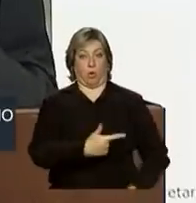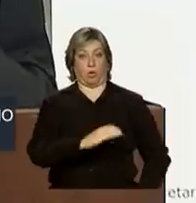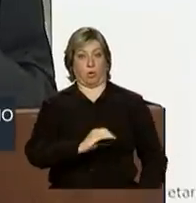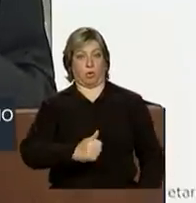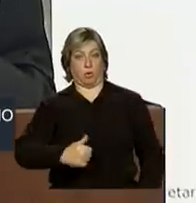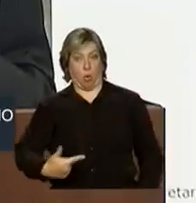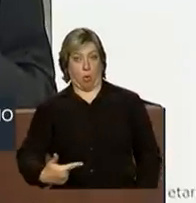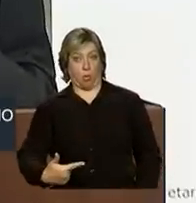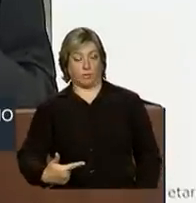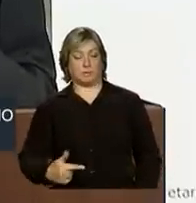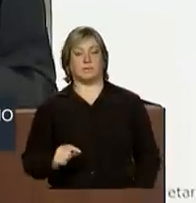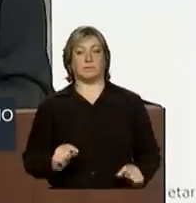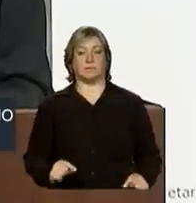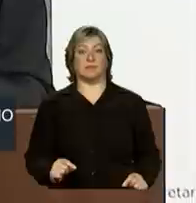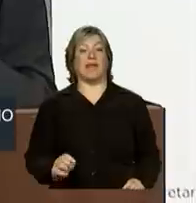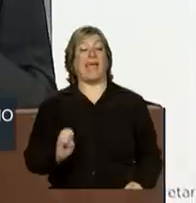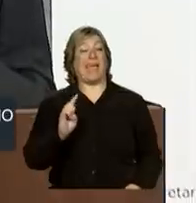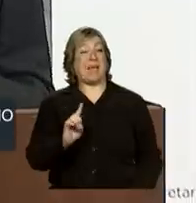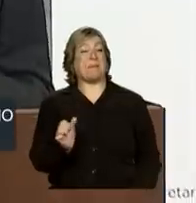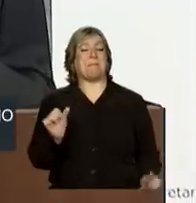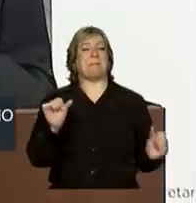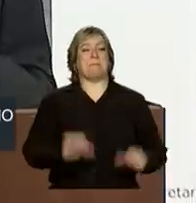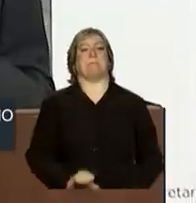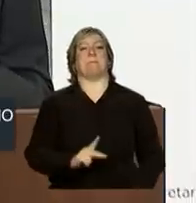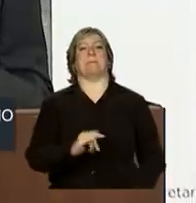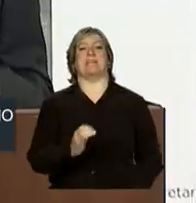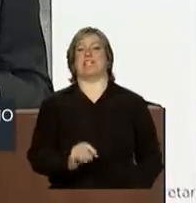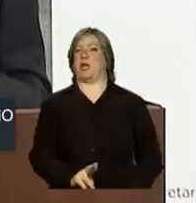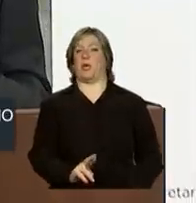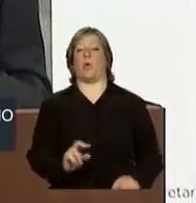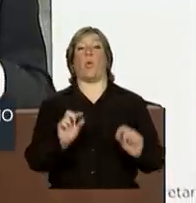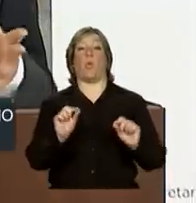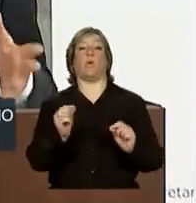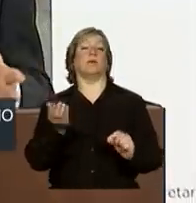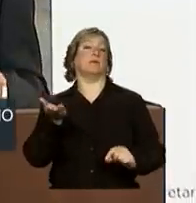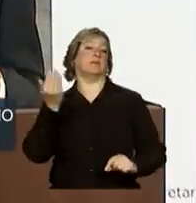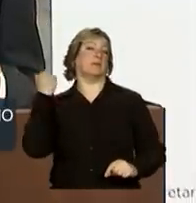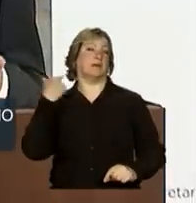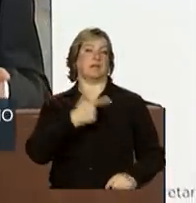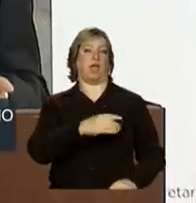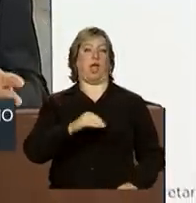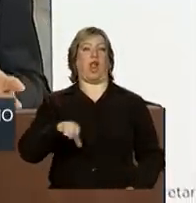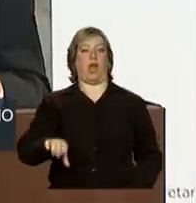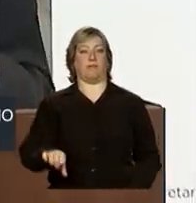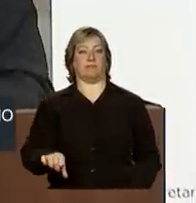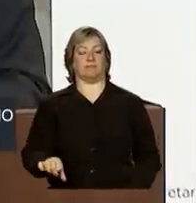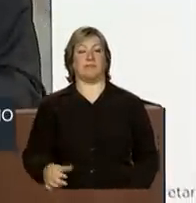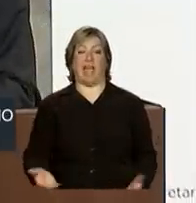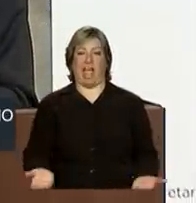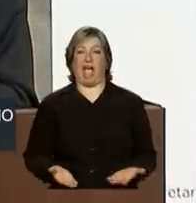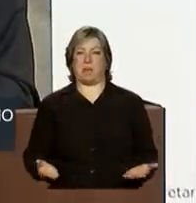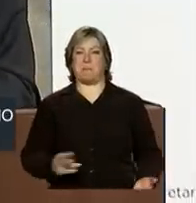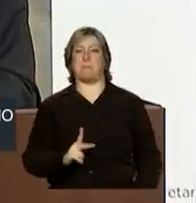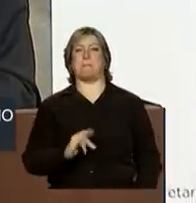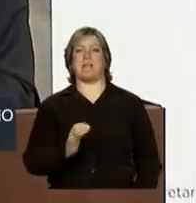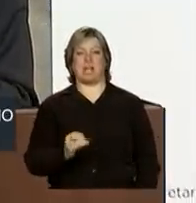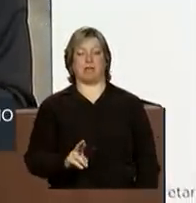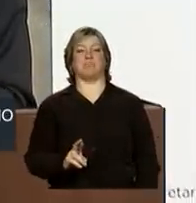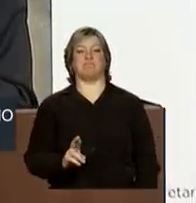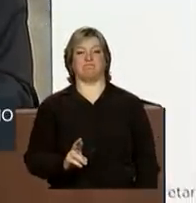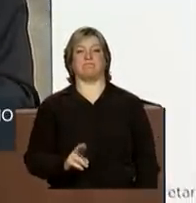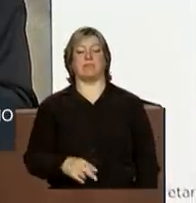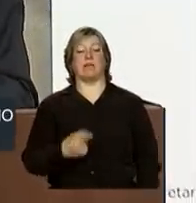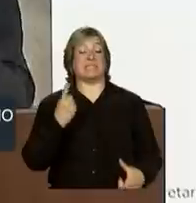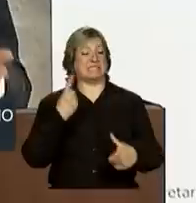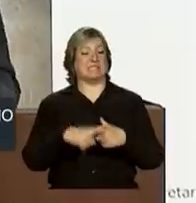é pior do que estava acontecendo em 2009. Ou seja, nós estamos em uma fase da